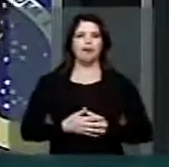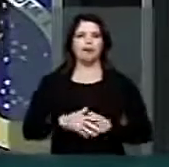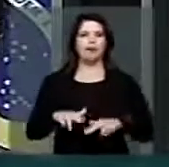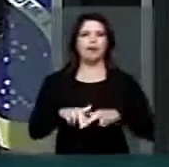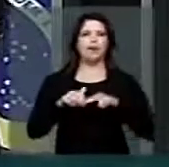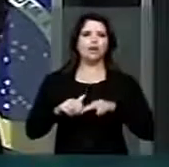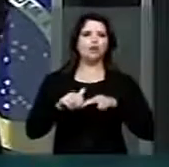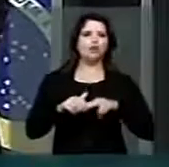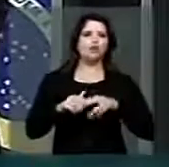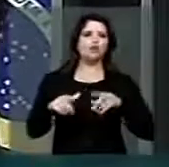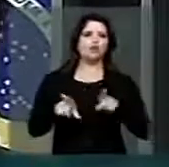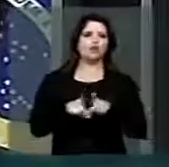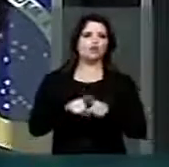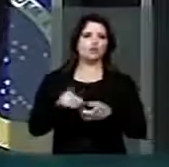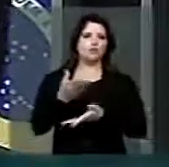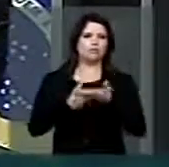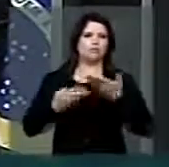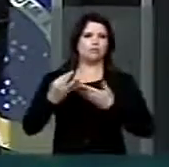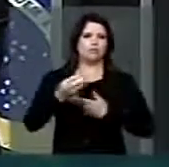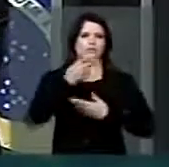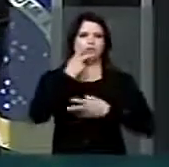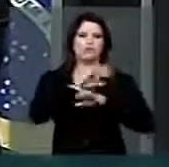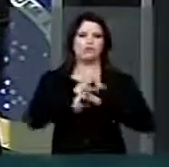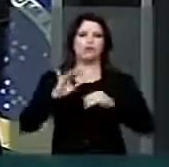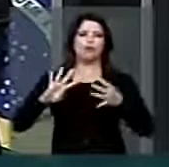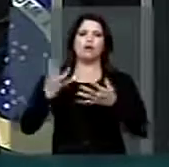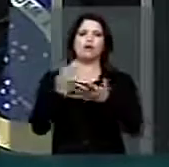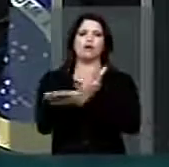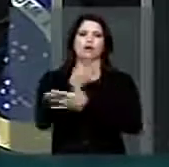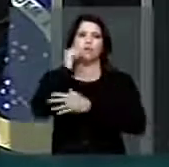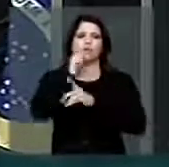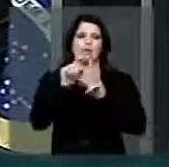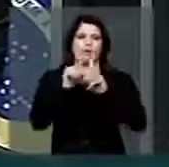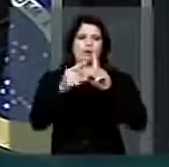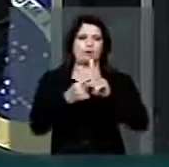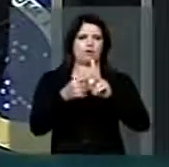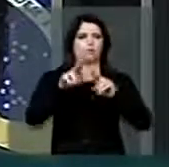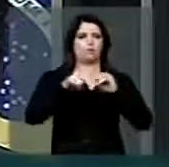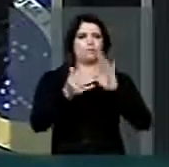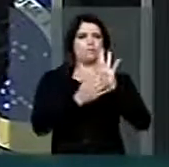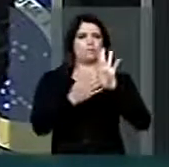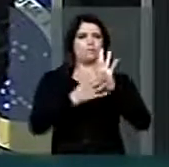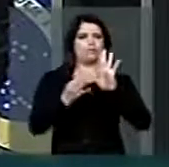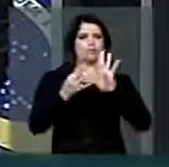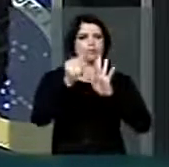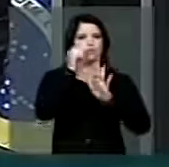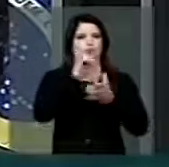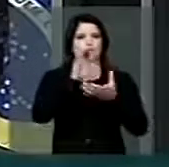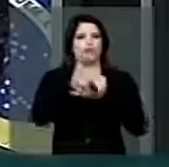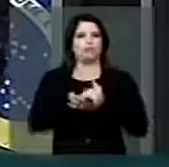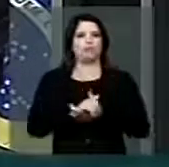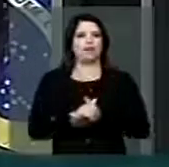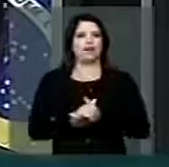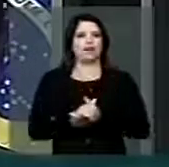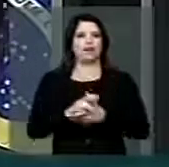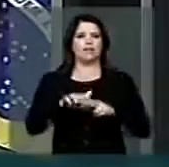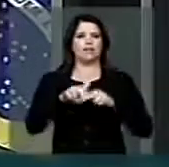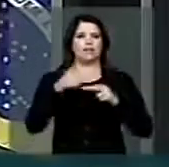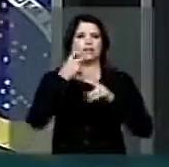caso concreto por parte do juiz, na hipótese da mulher grávida. Então a proposta que eu acho que melhor se adequa àquilo que